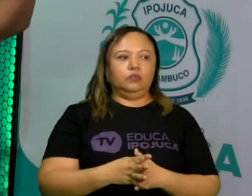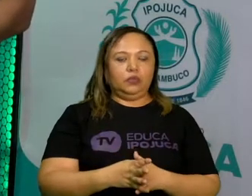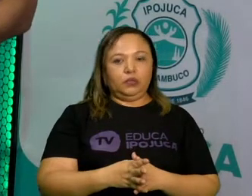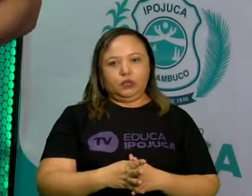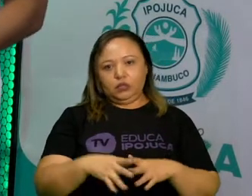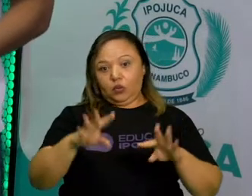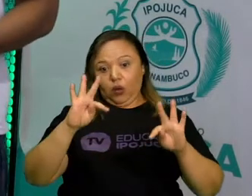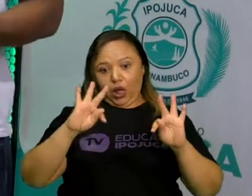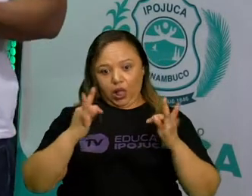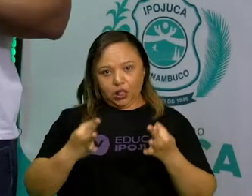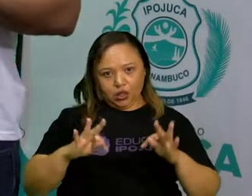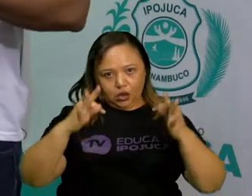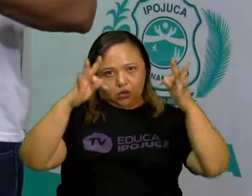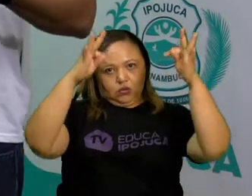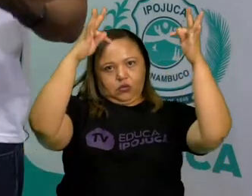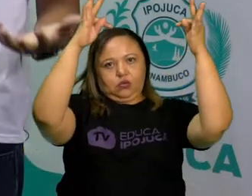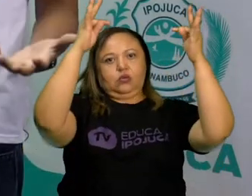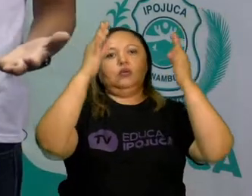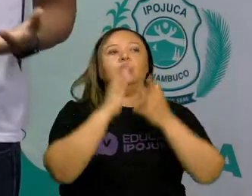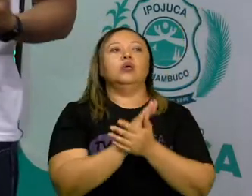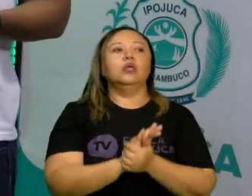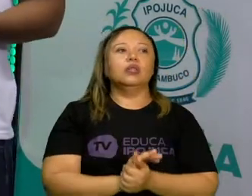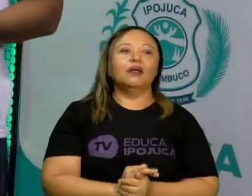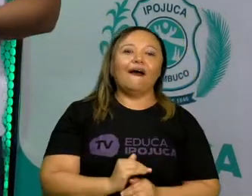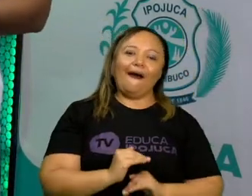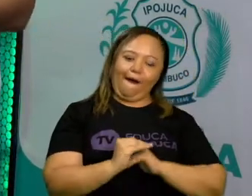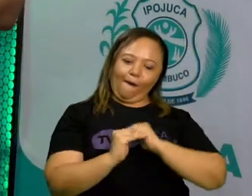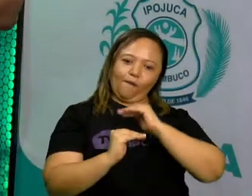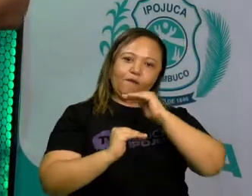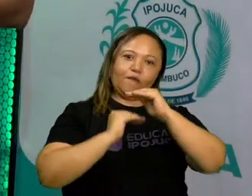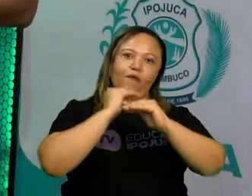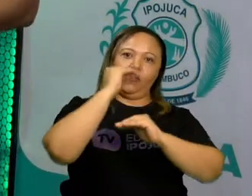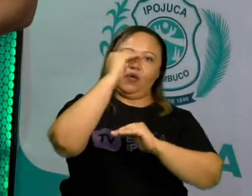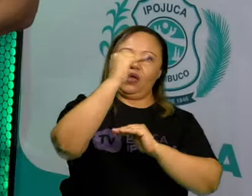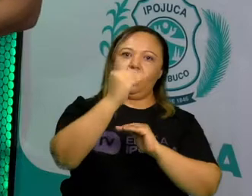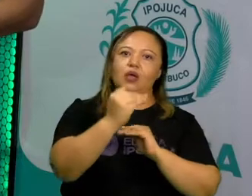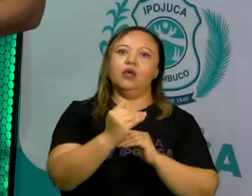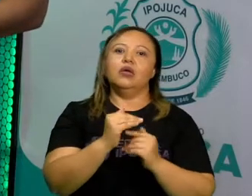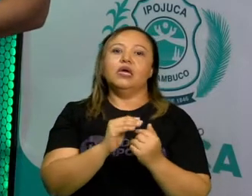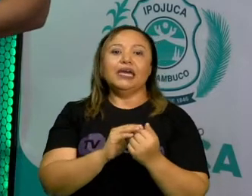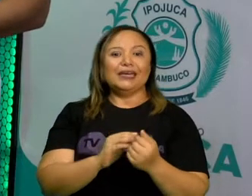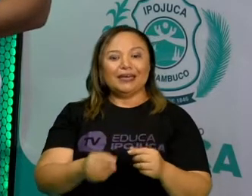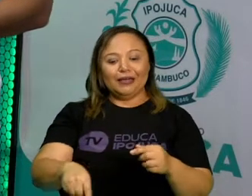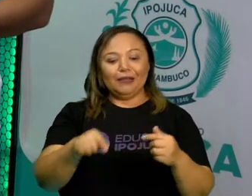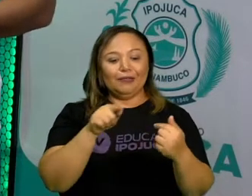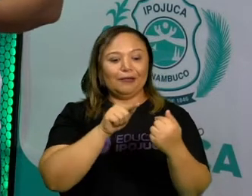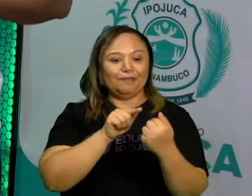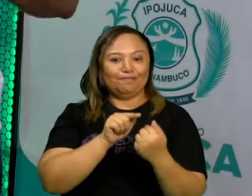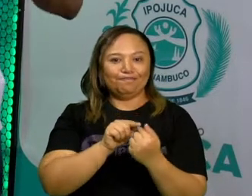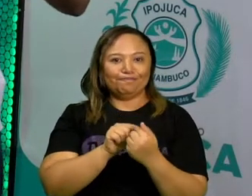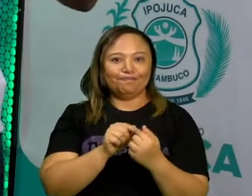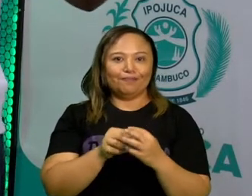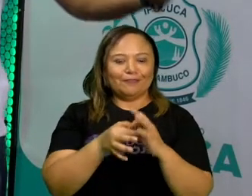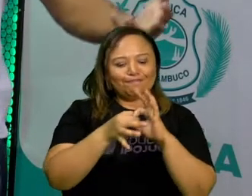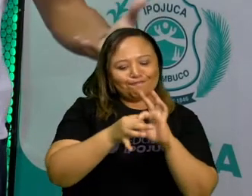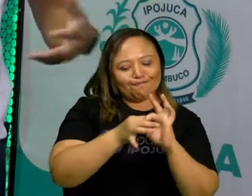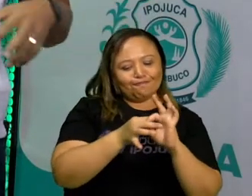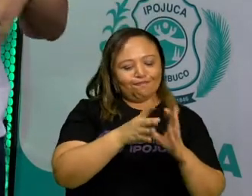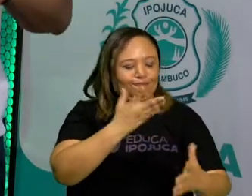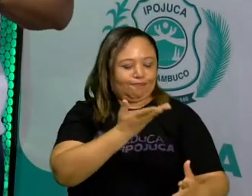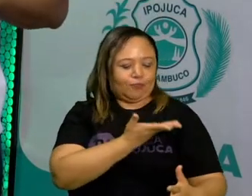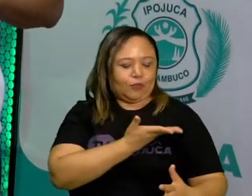tecnologia. Mais do que nunca a tecnologia está vinculada à nossa vida, né? Os nossos